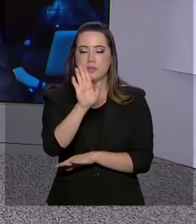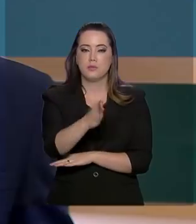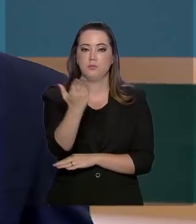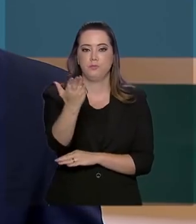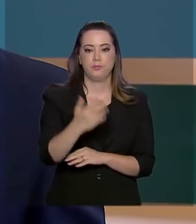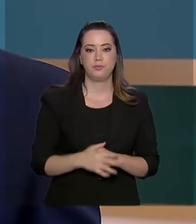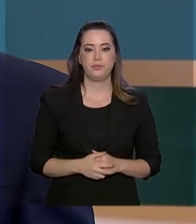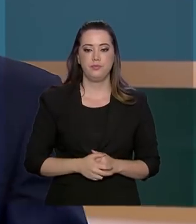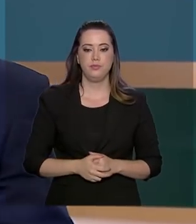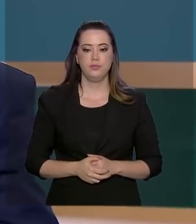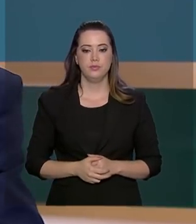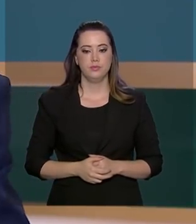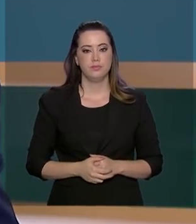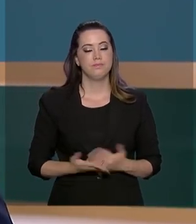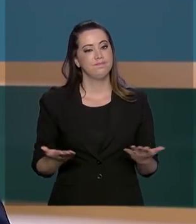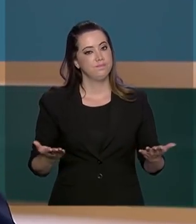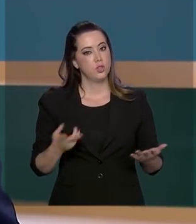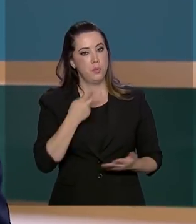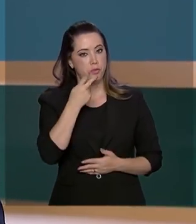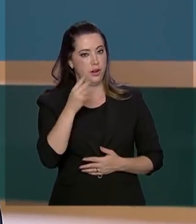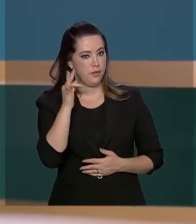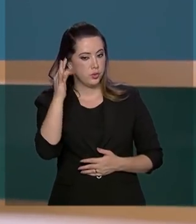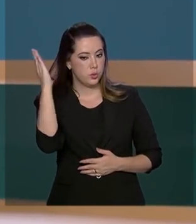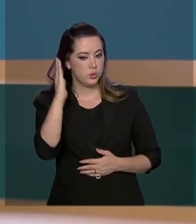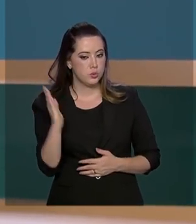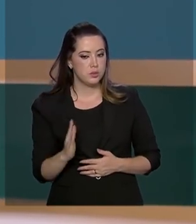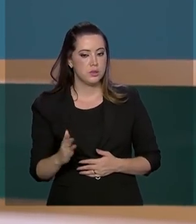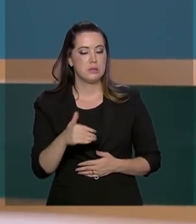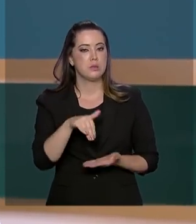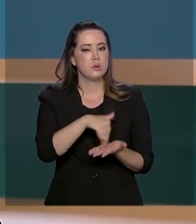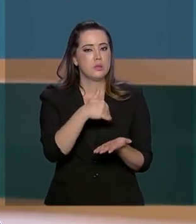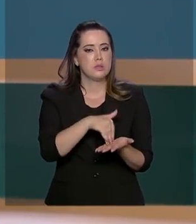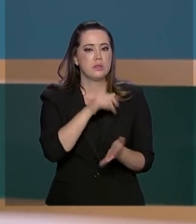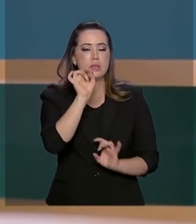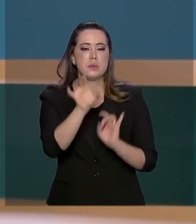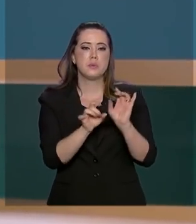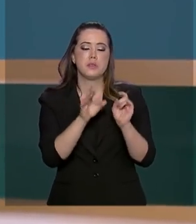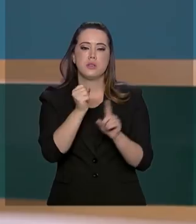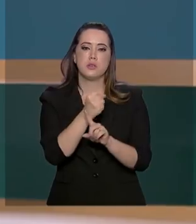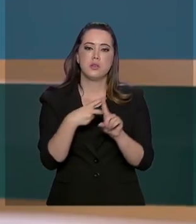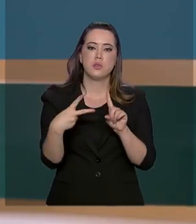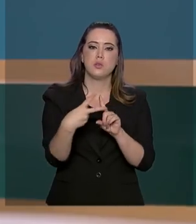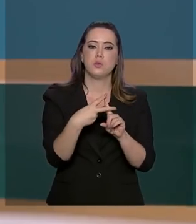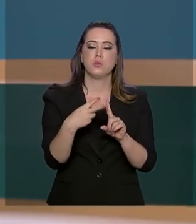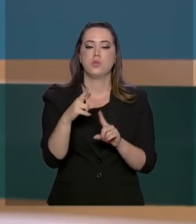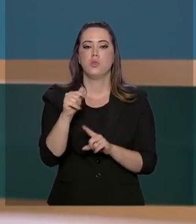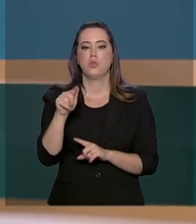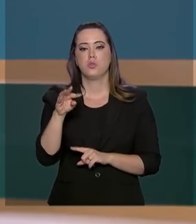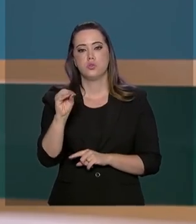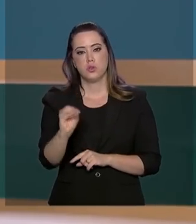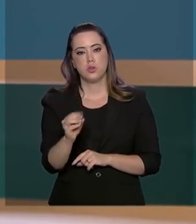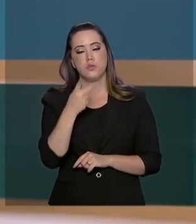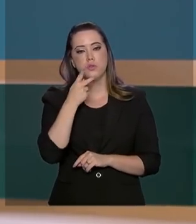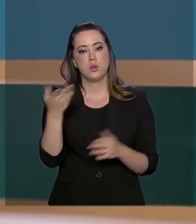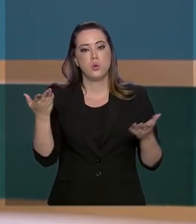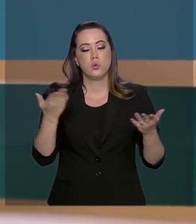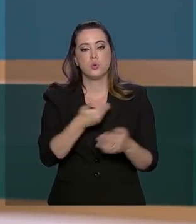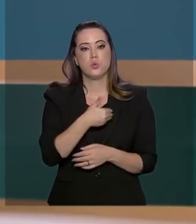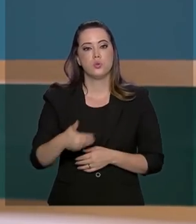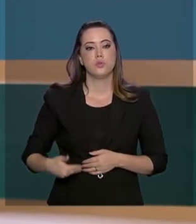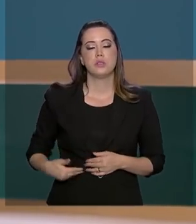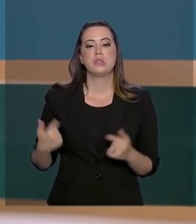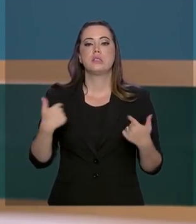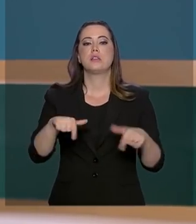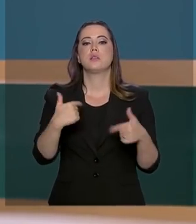você. E por falar em futuro do Brasil, o secretário especial de Previdência e Trabalho, Rogério Marinho, disse hoje que o